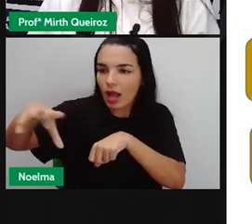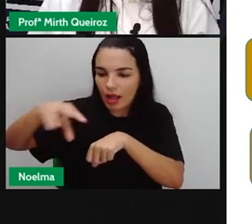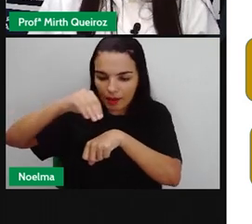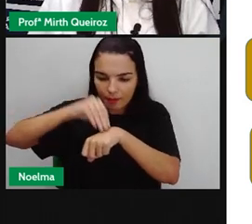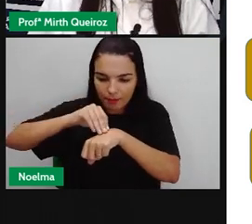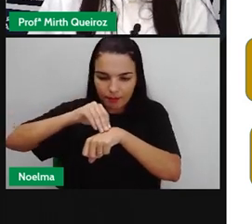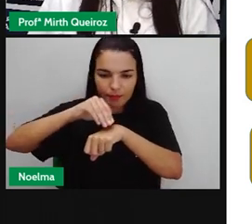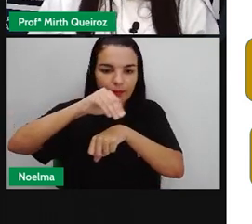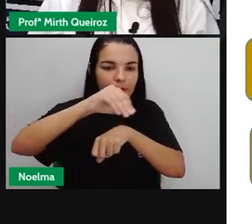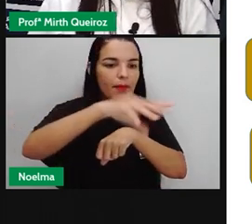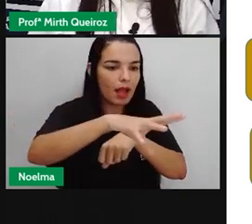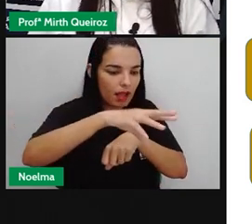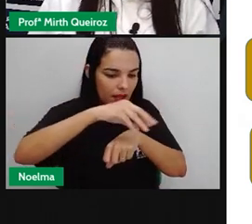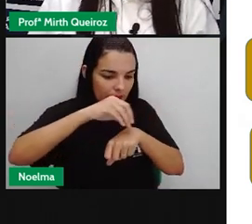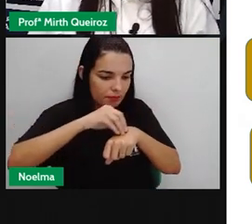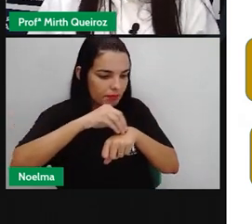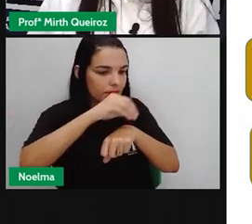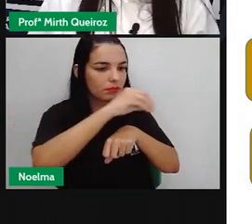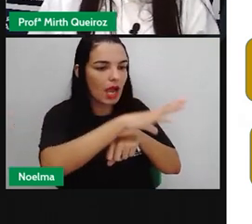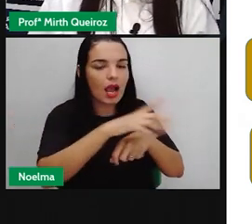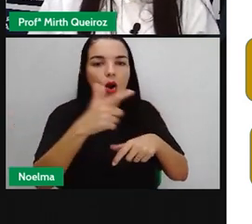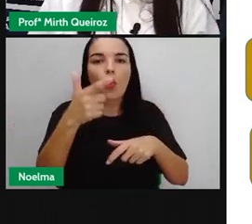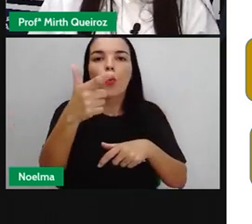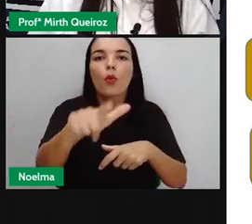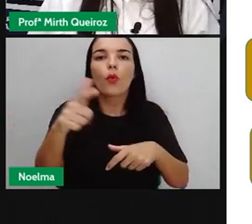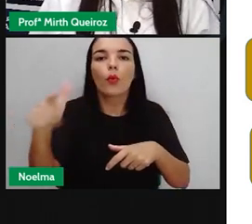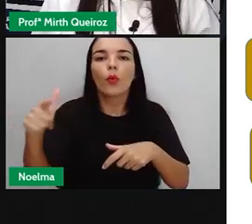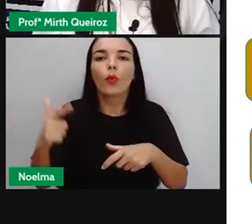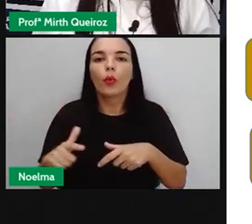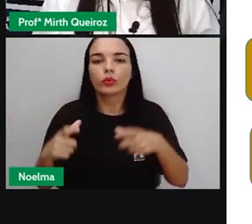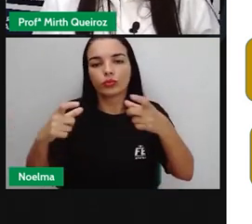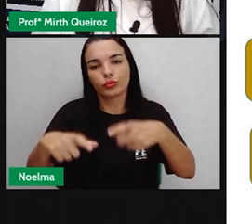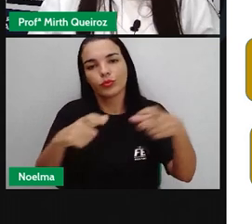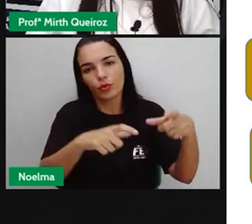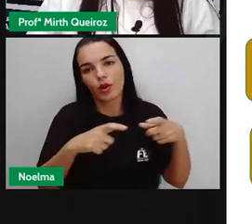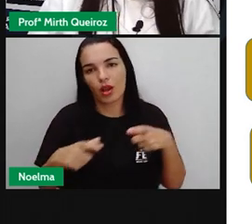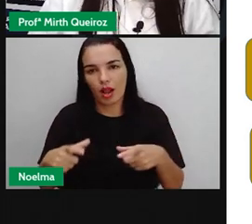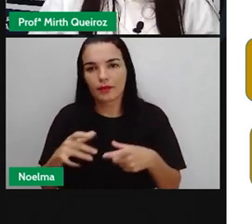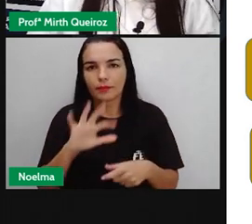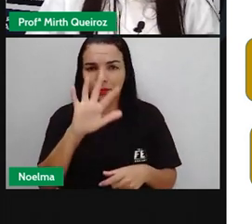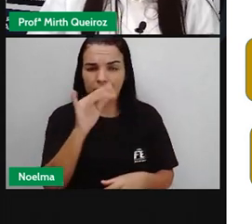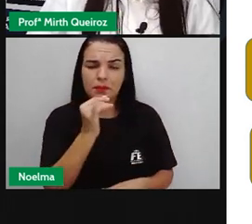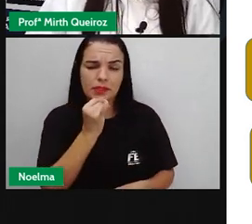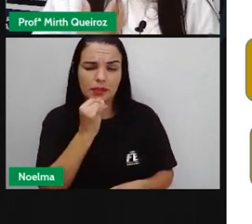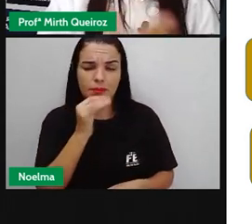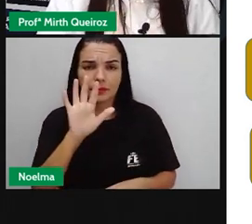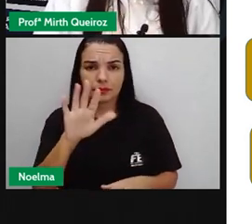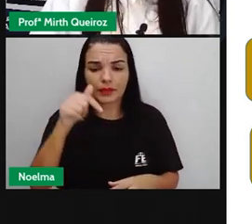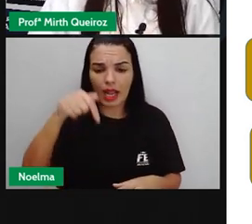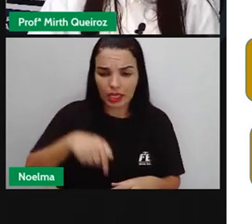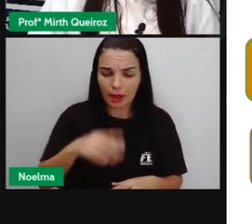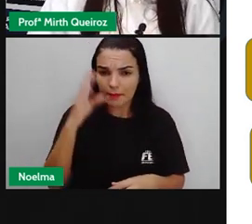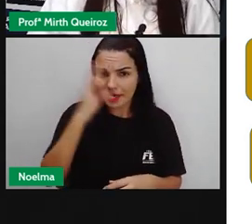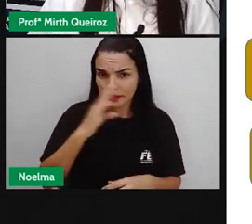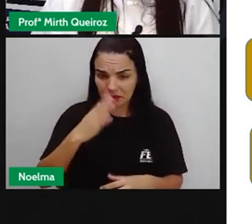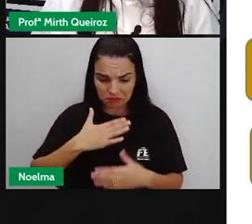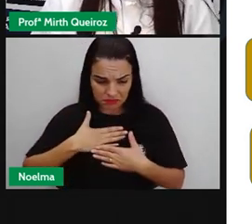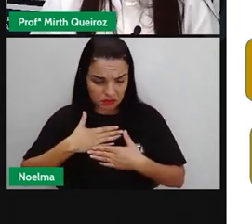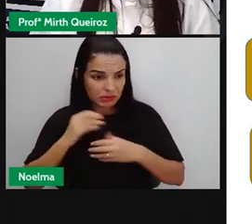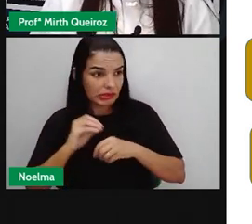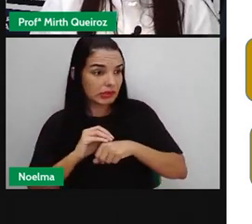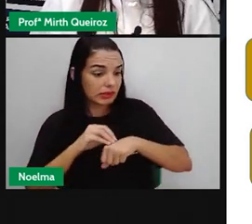imigrantes são as pessoas que deixam seu local de origem, por exemplo, saem aqui do Brasil para os Estados Unidos.